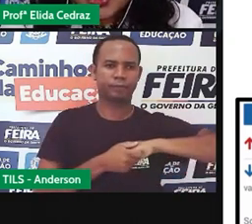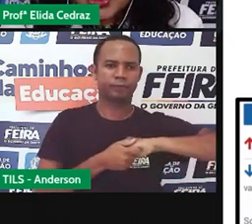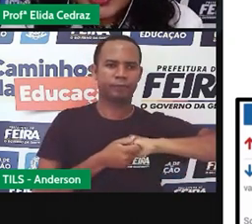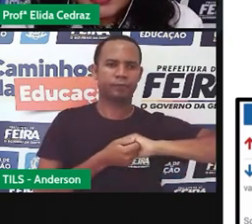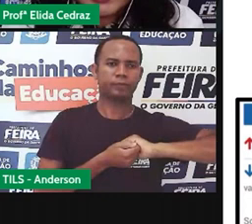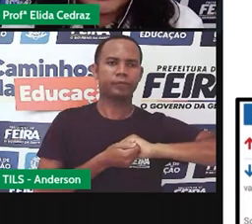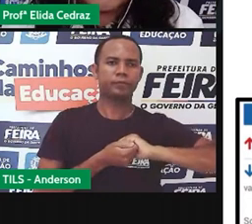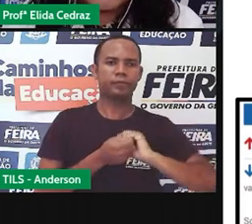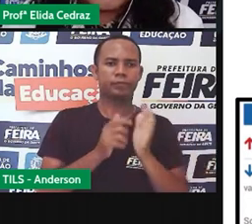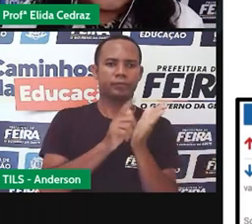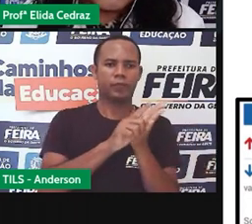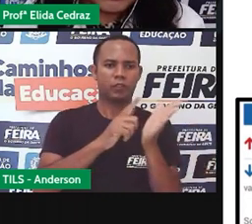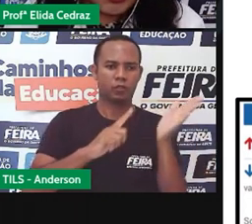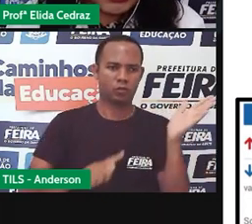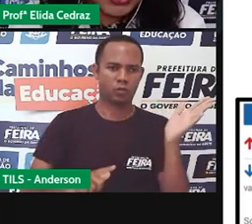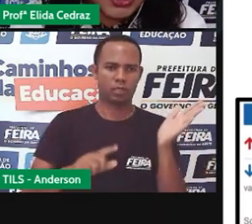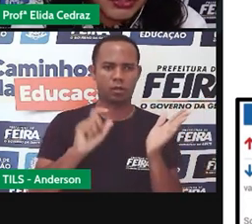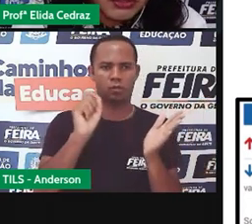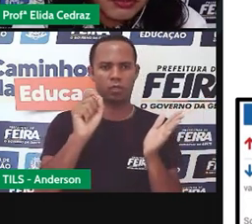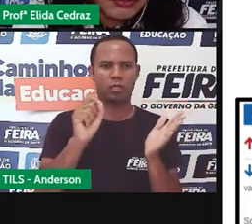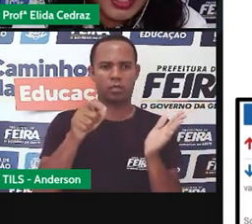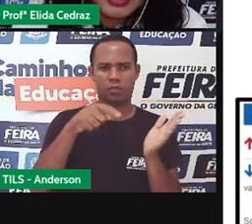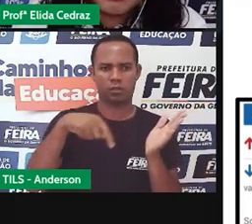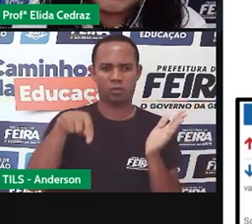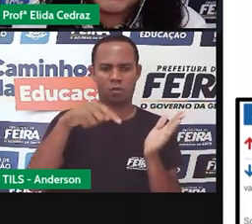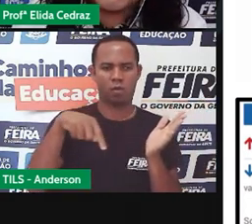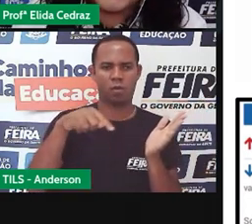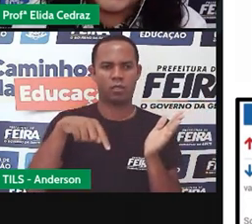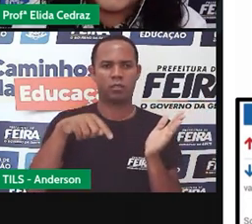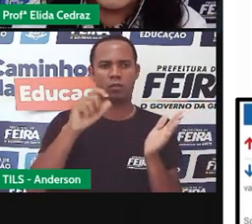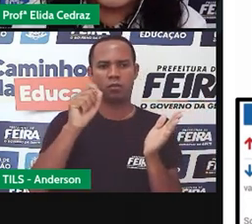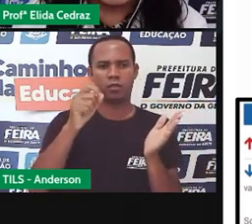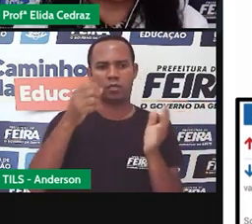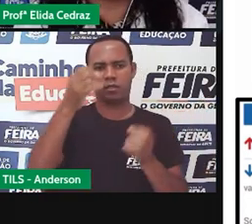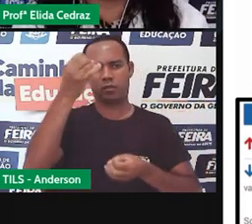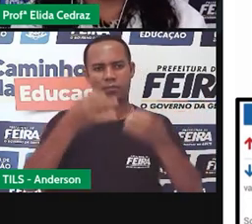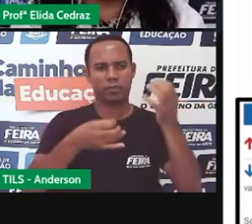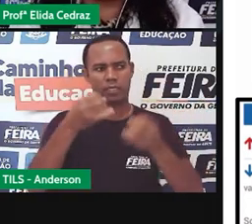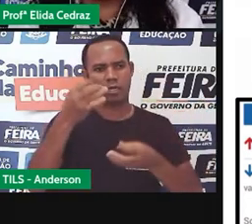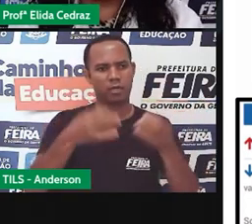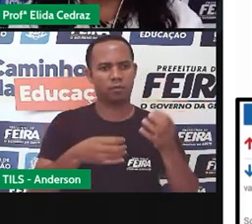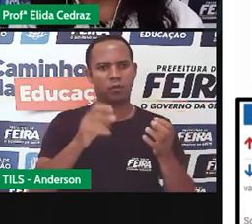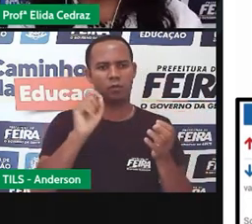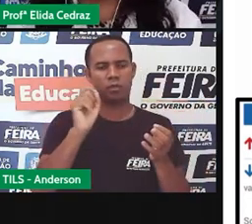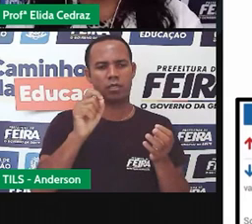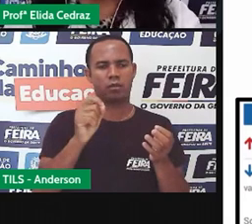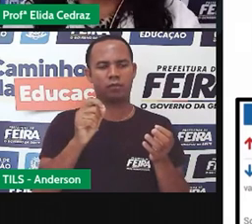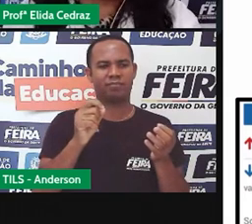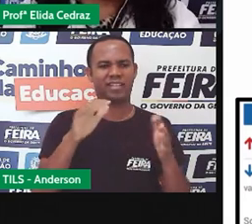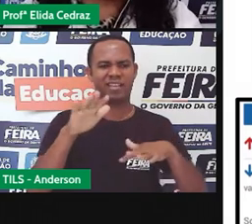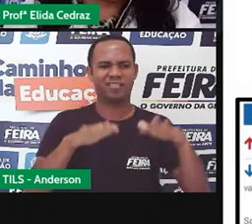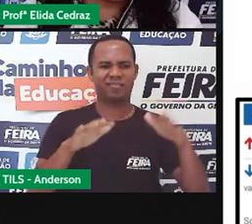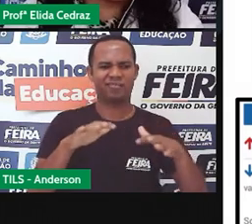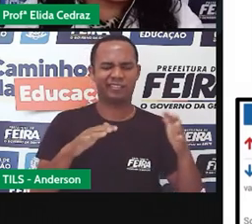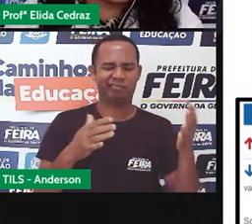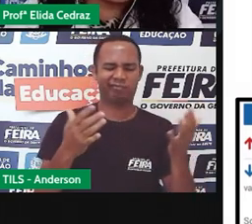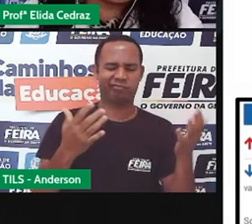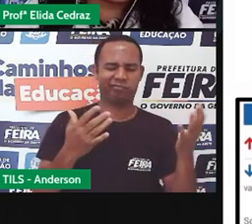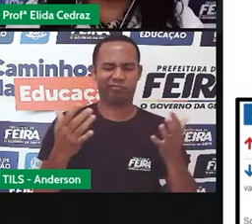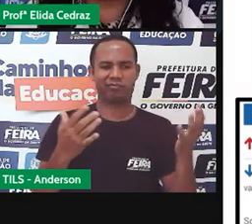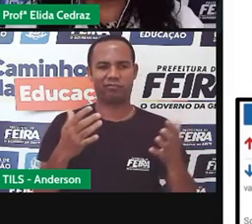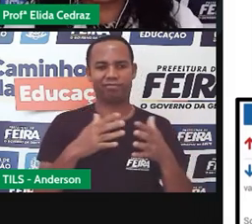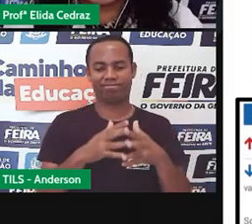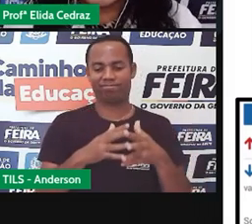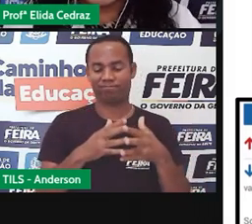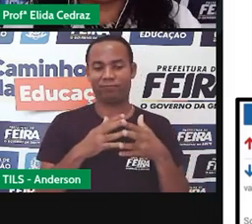O jornal, como nós acabamos de falar, e às vezes você confunde. Quando a gente fala, ah,